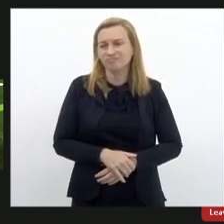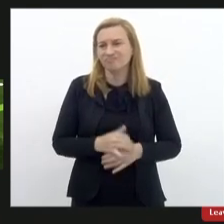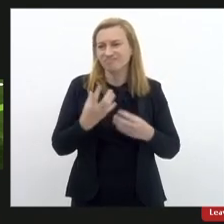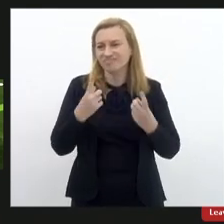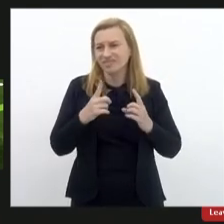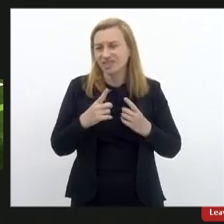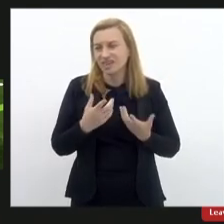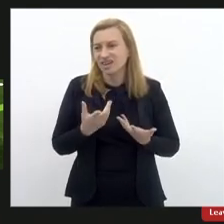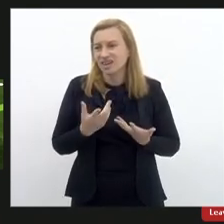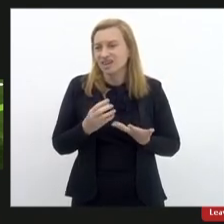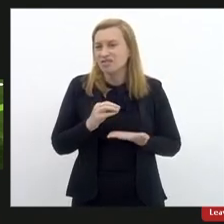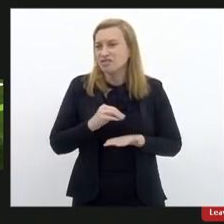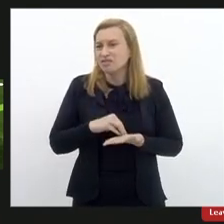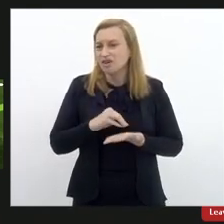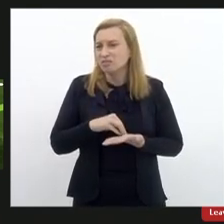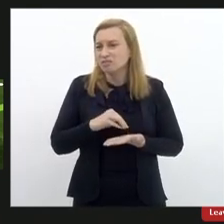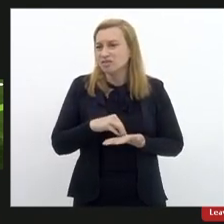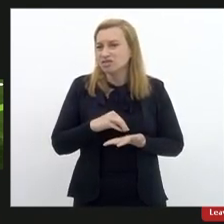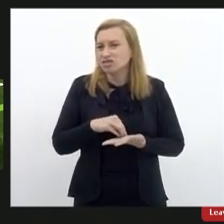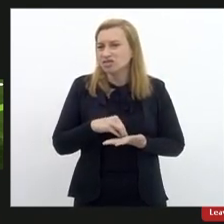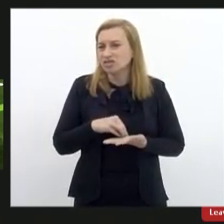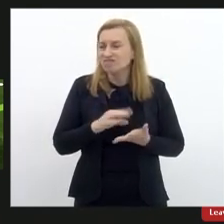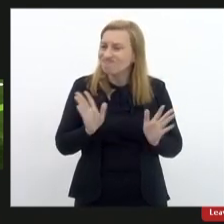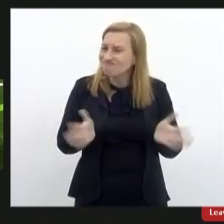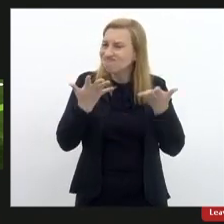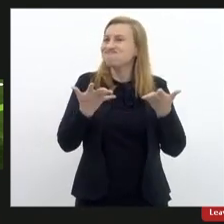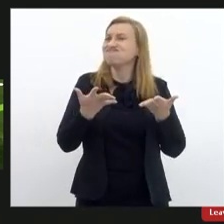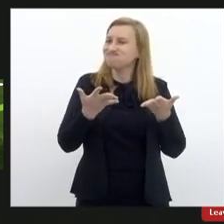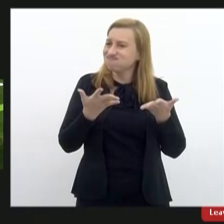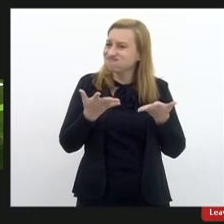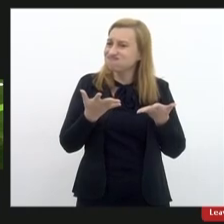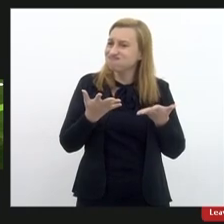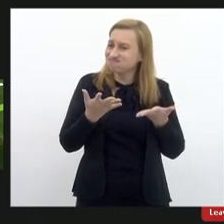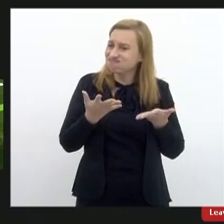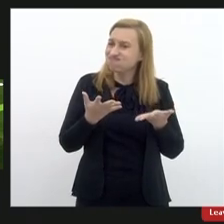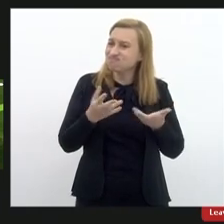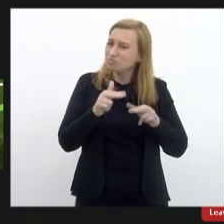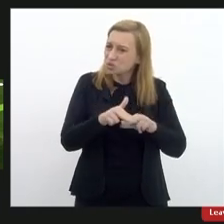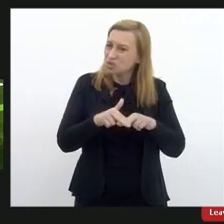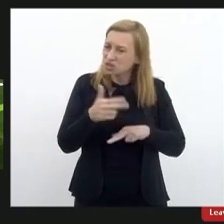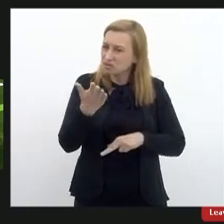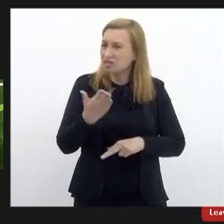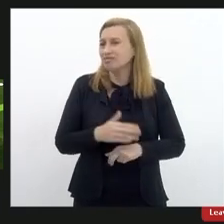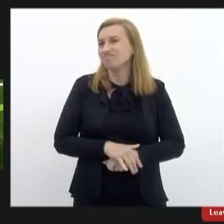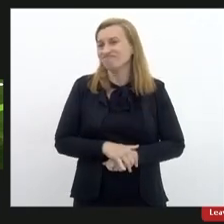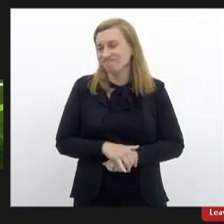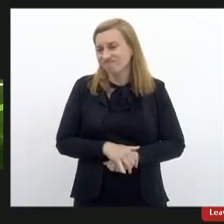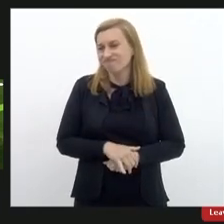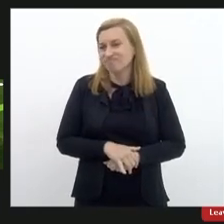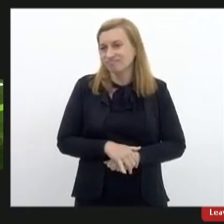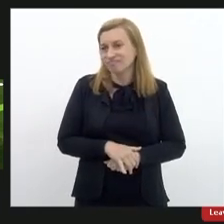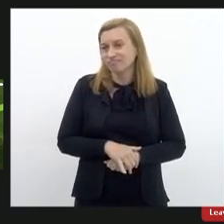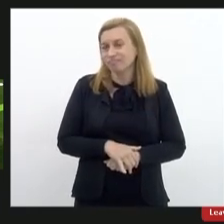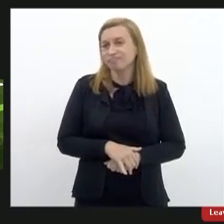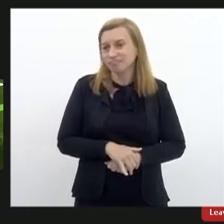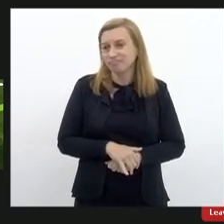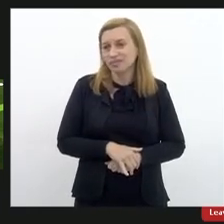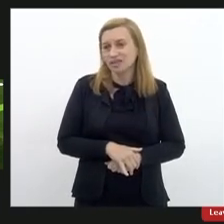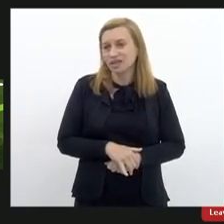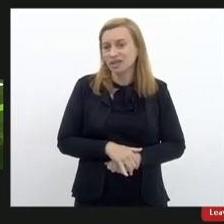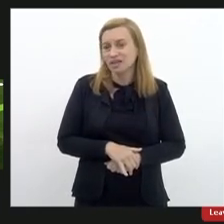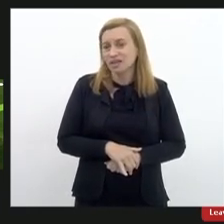de falta de incentivo, por conta dessa falta de incentivo que tem.